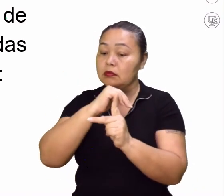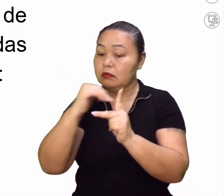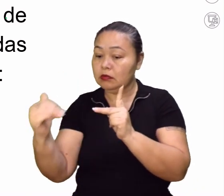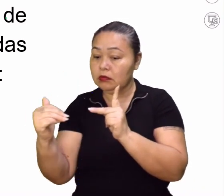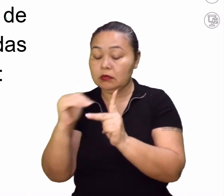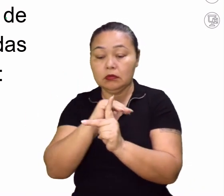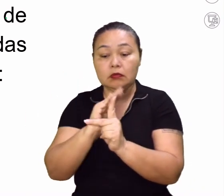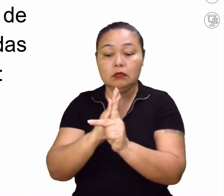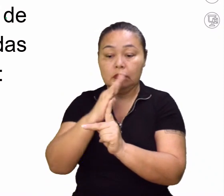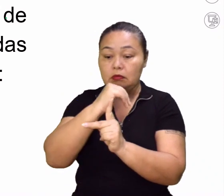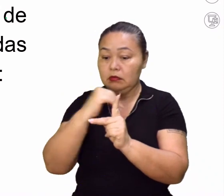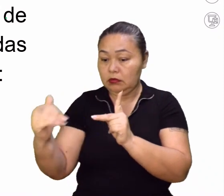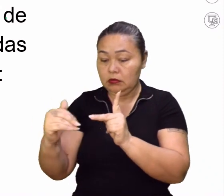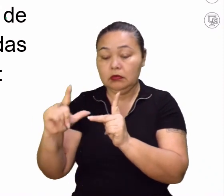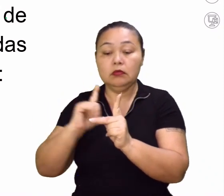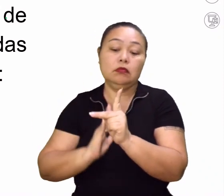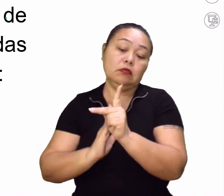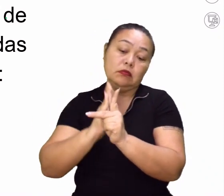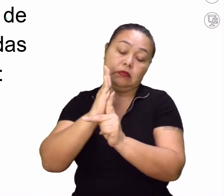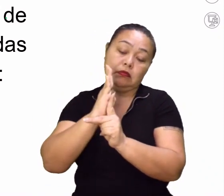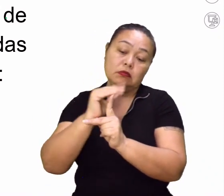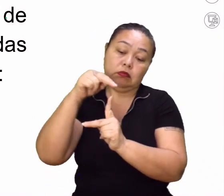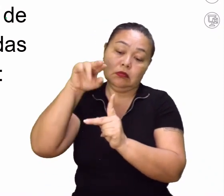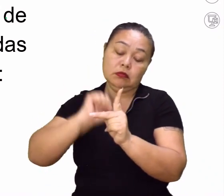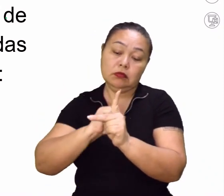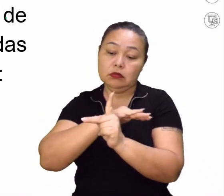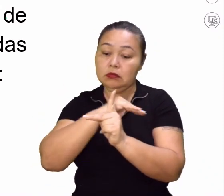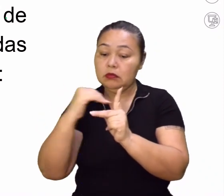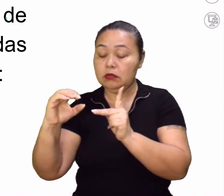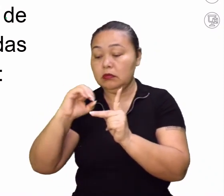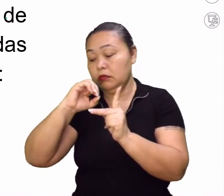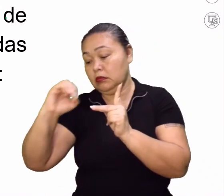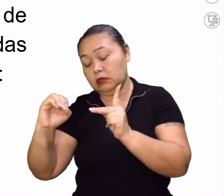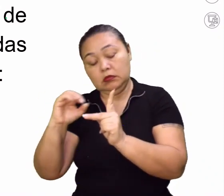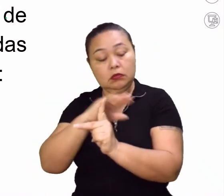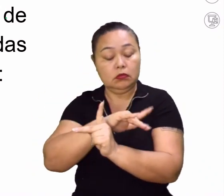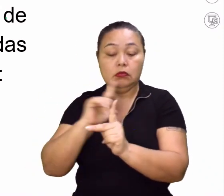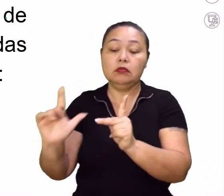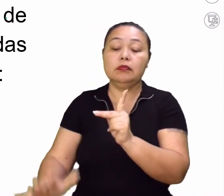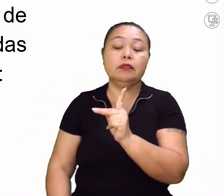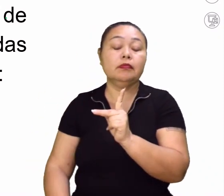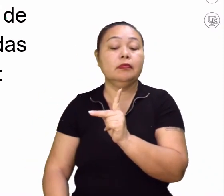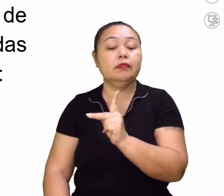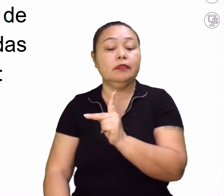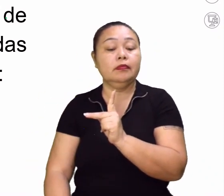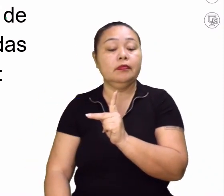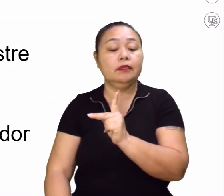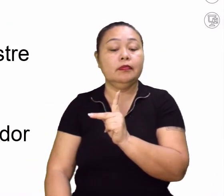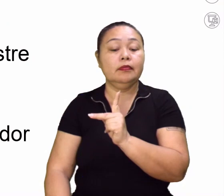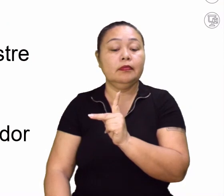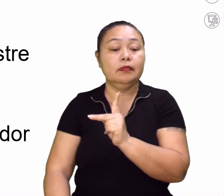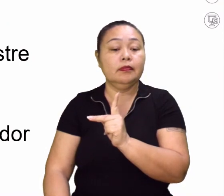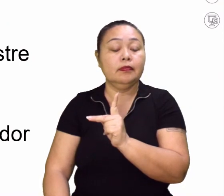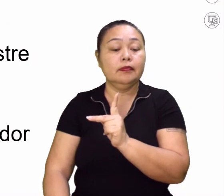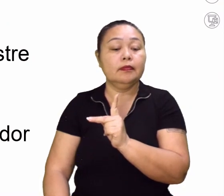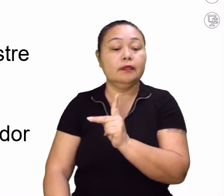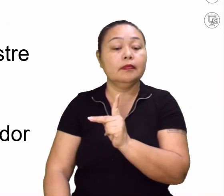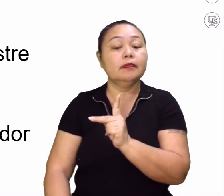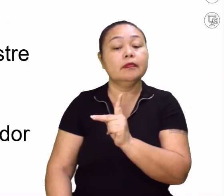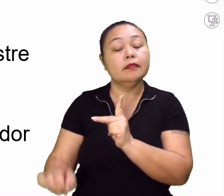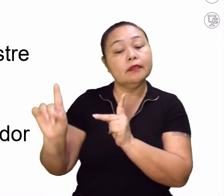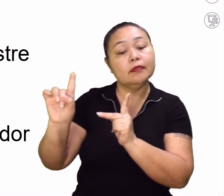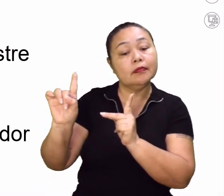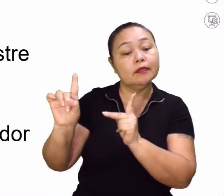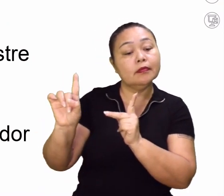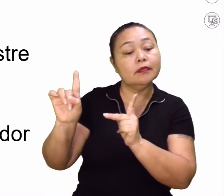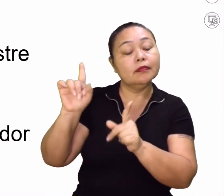longitude, que a gente vai ver depois. Latitude, norte e sul. Longitude, leste e oeste. Então, olha só. Só pode